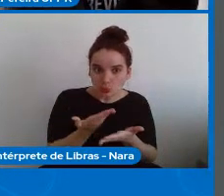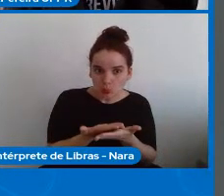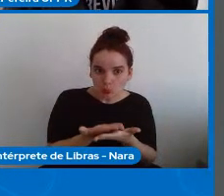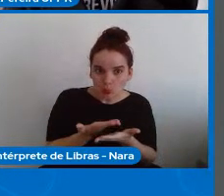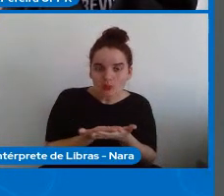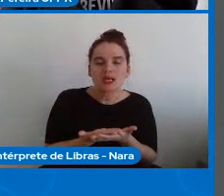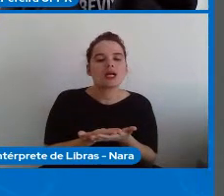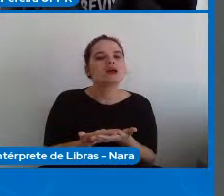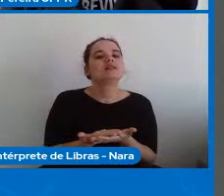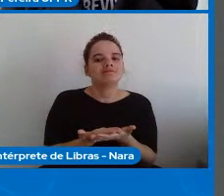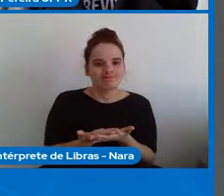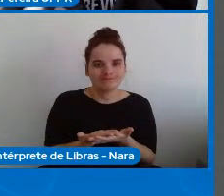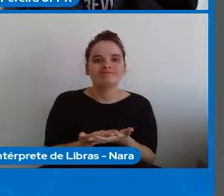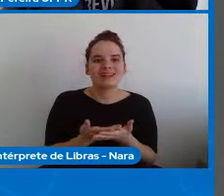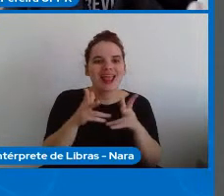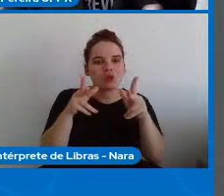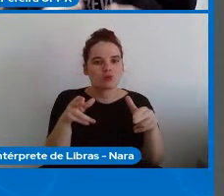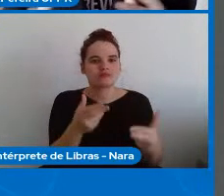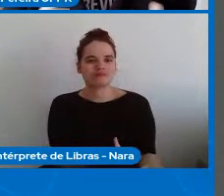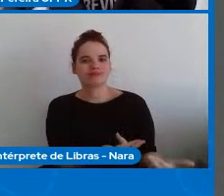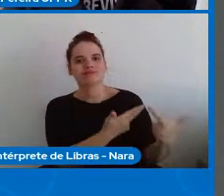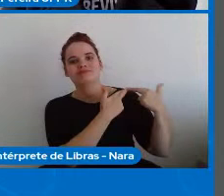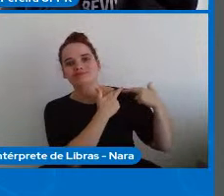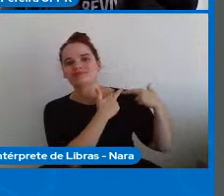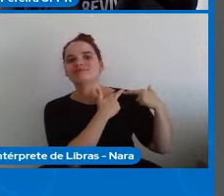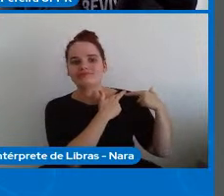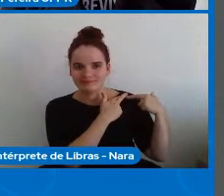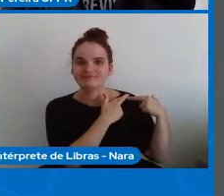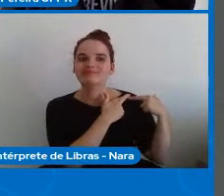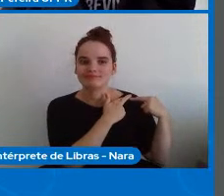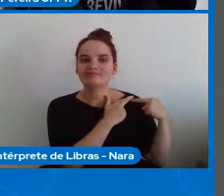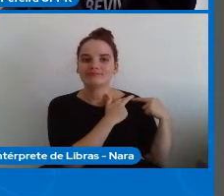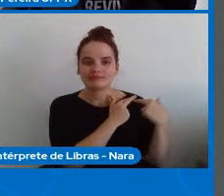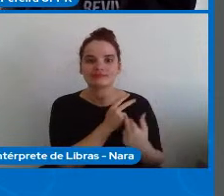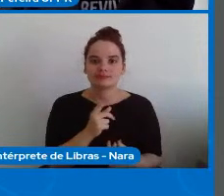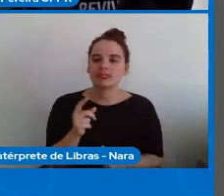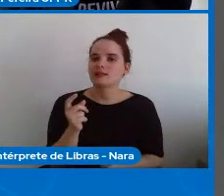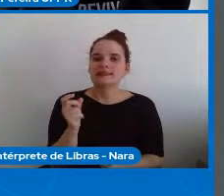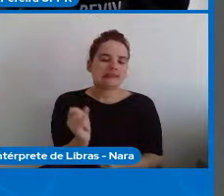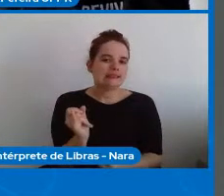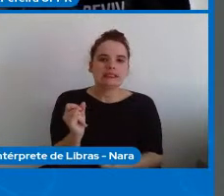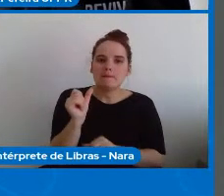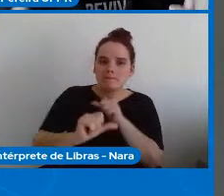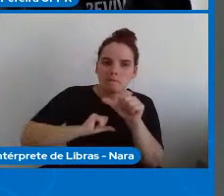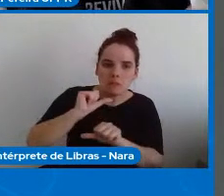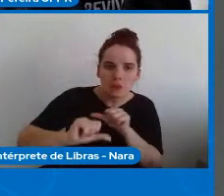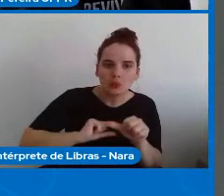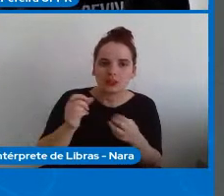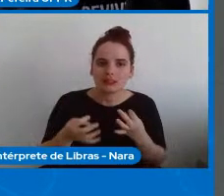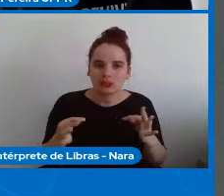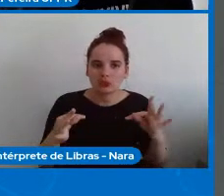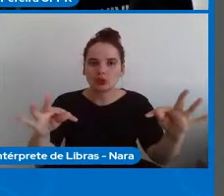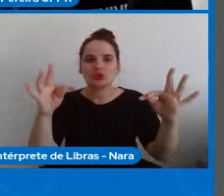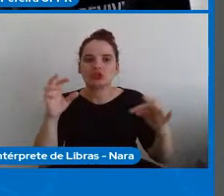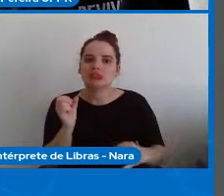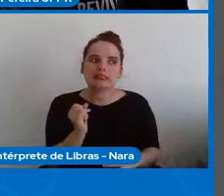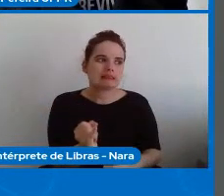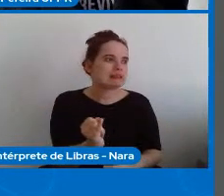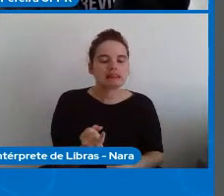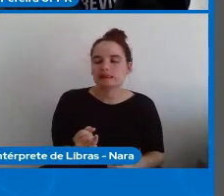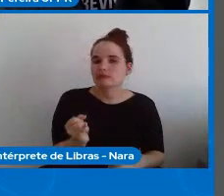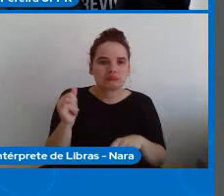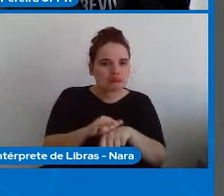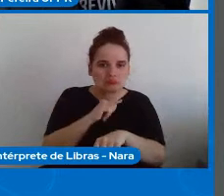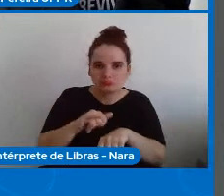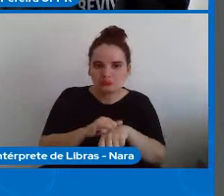significa de uma responsabilidade tremenda. Tudo que nós fazemos e mudamos em tecnologias computacionais ele tem um impacto direto